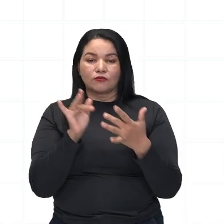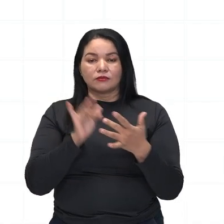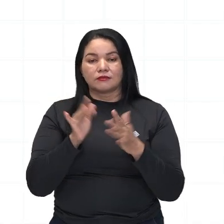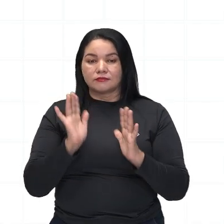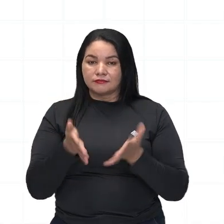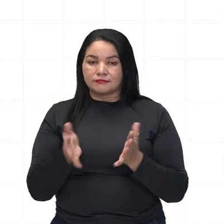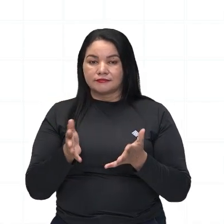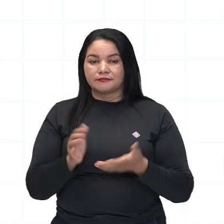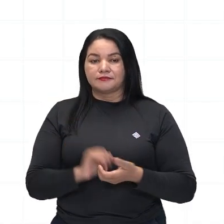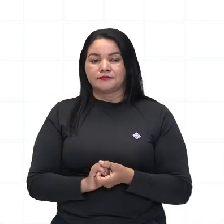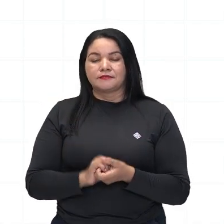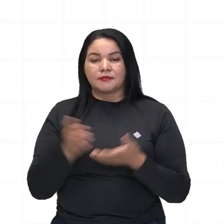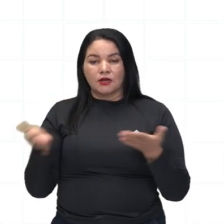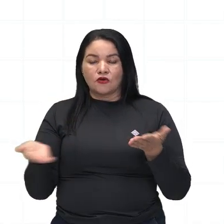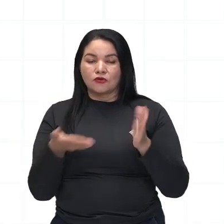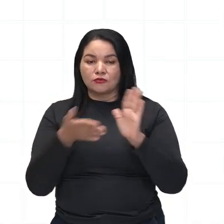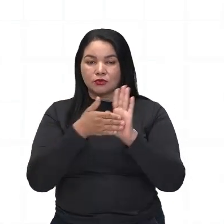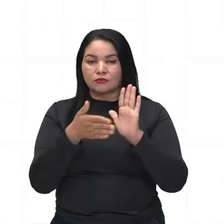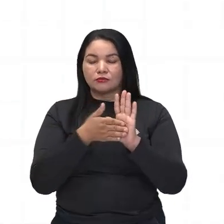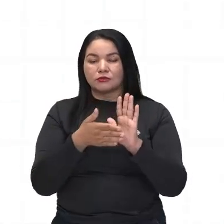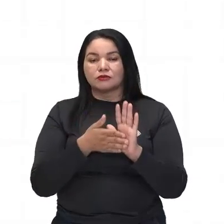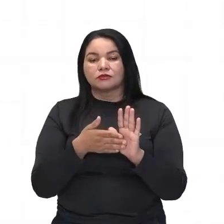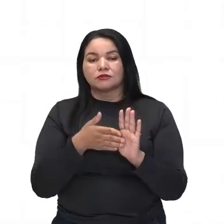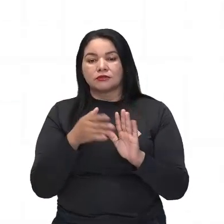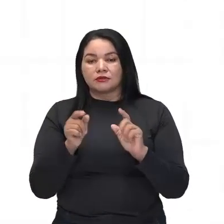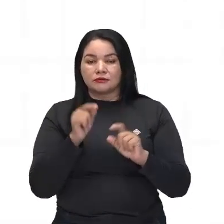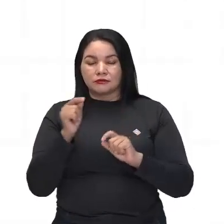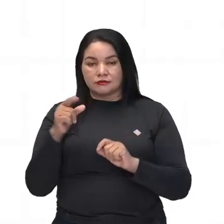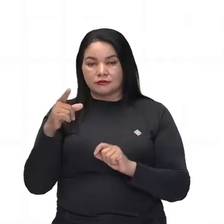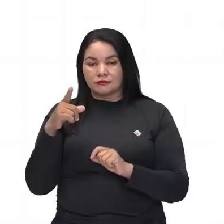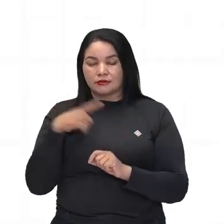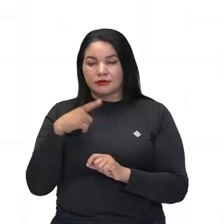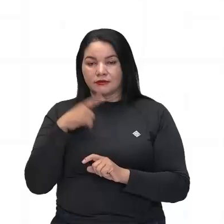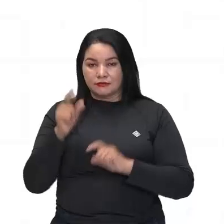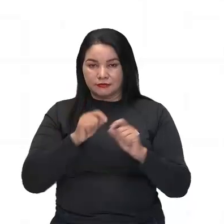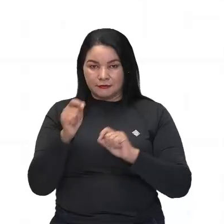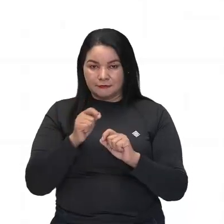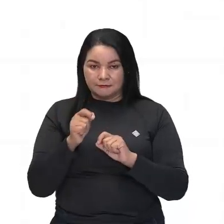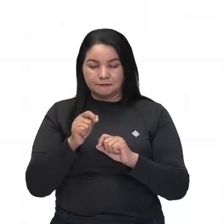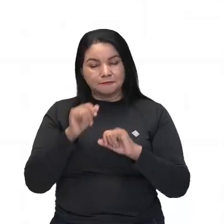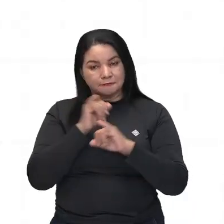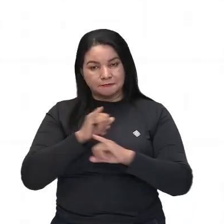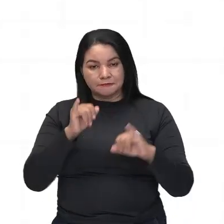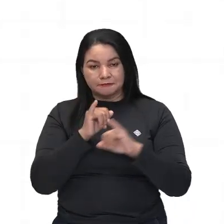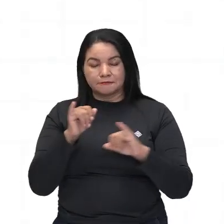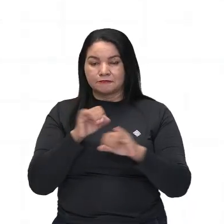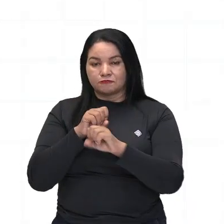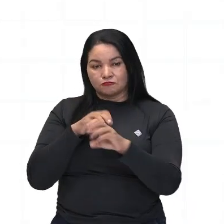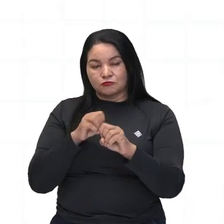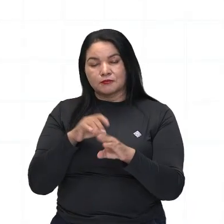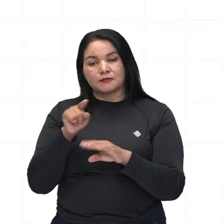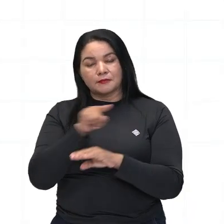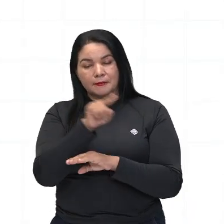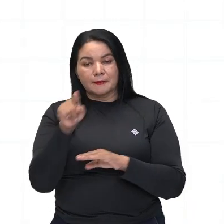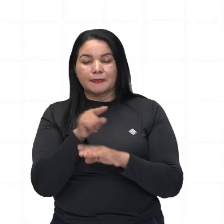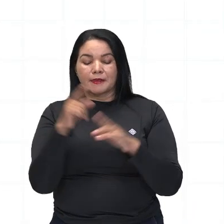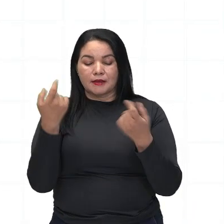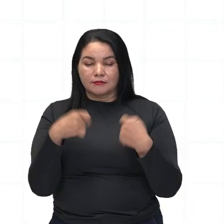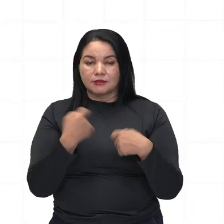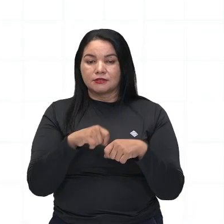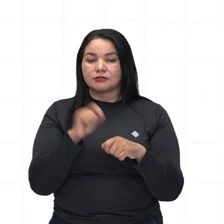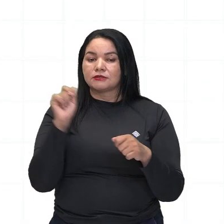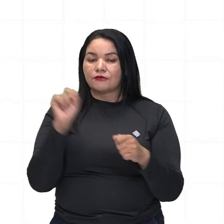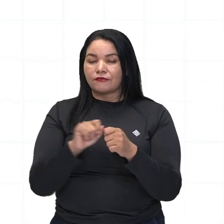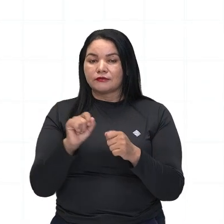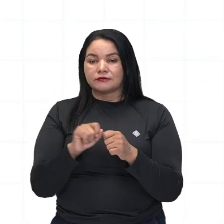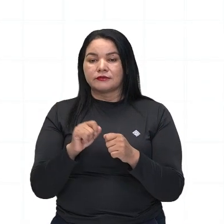eu apresento para vocês, nós temos aqui as instruções para a redação, certo? Dizendo exatamente o que você deve fazer